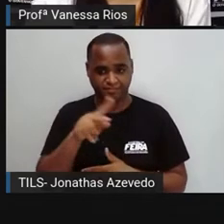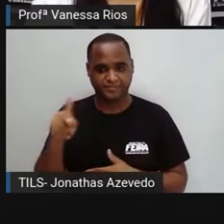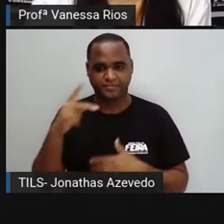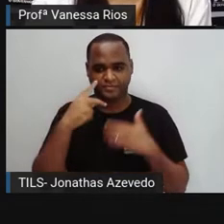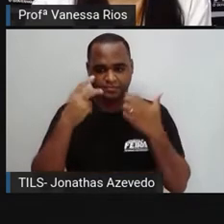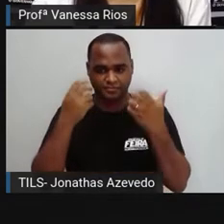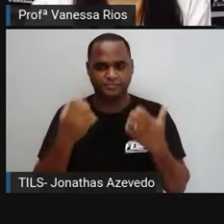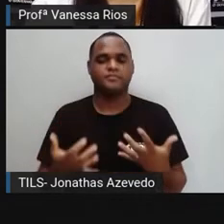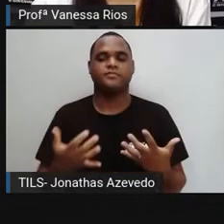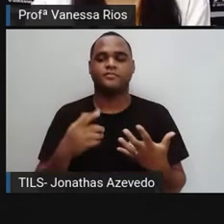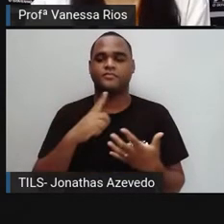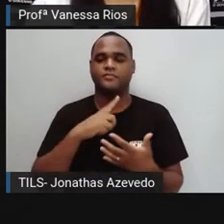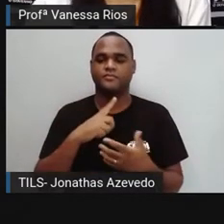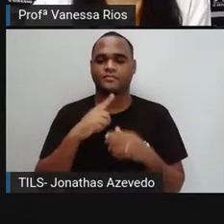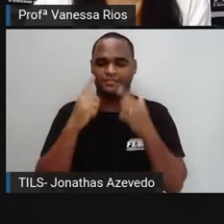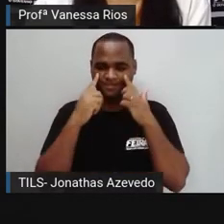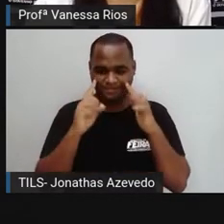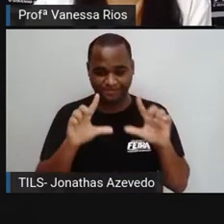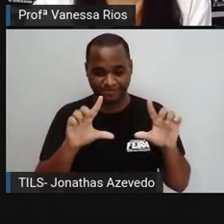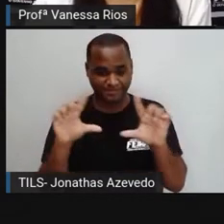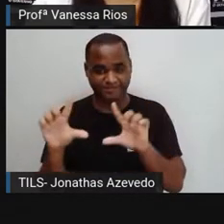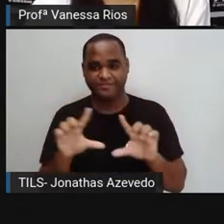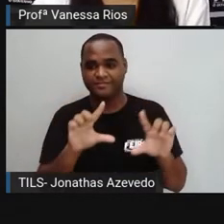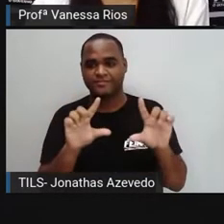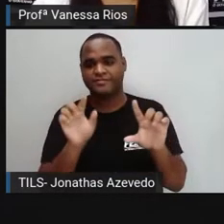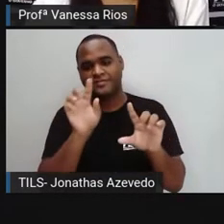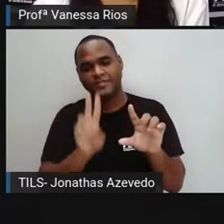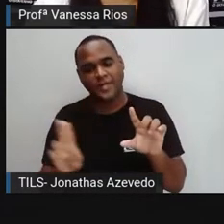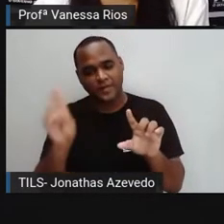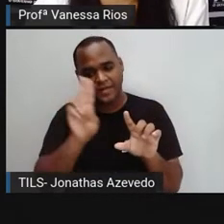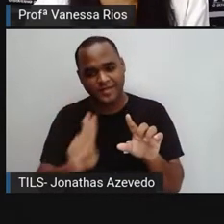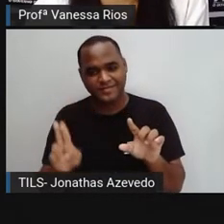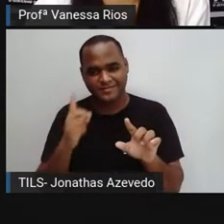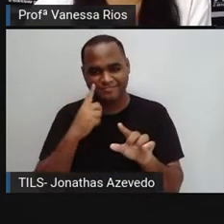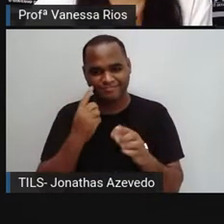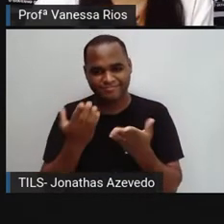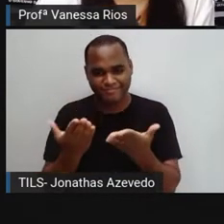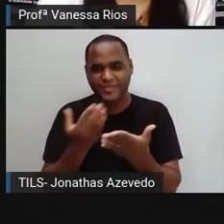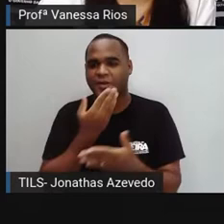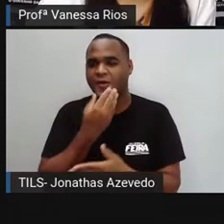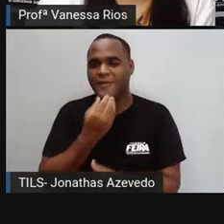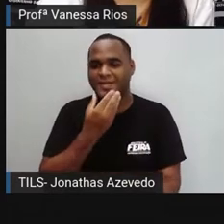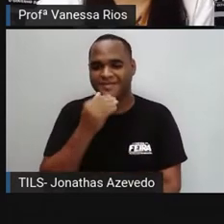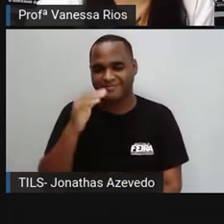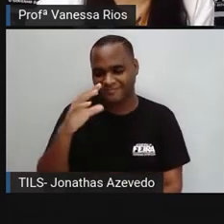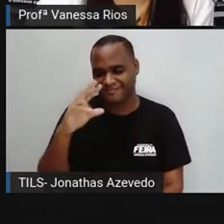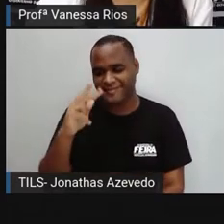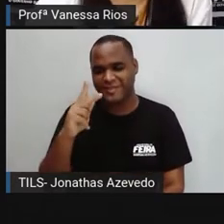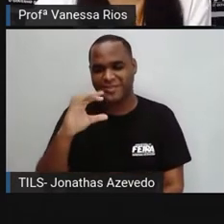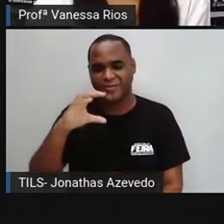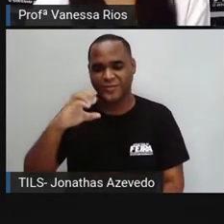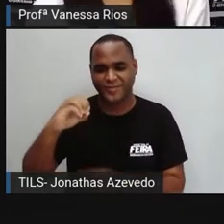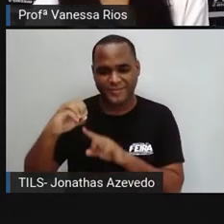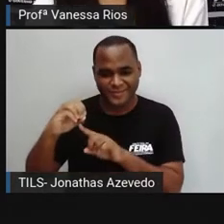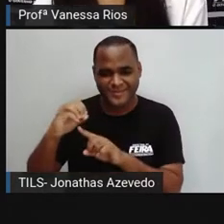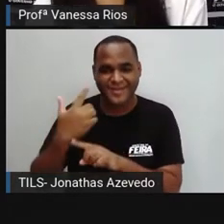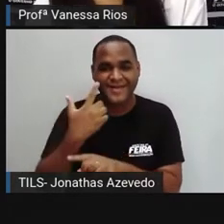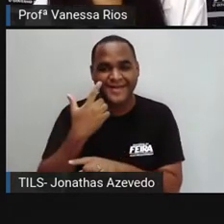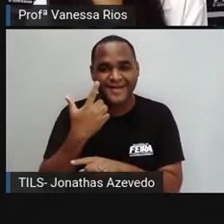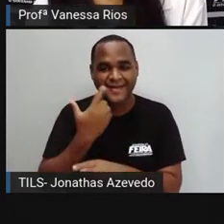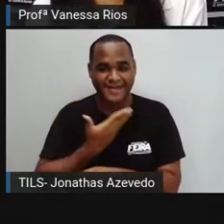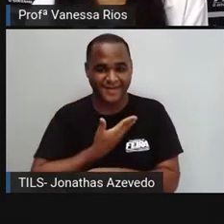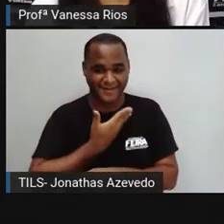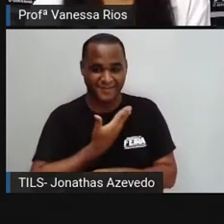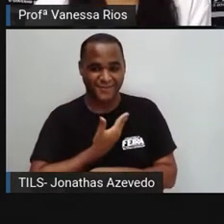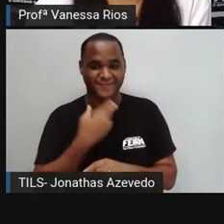quadrinho aqui, utilizando o personagem do Chico Bento, para a gente observar o diálogo que ele tem aí com o amigo